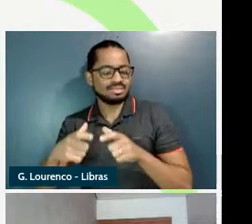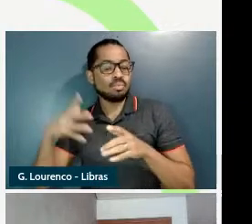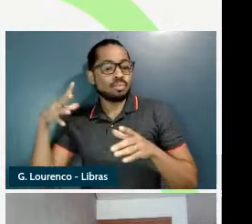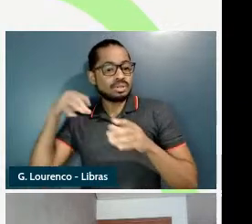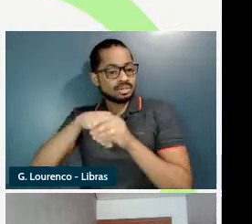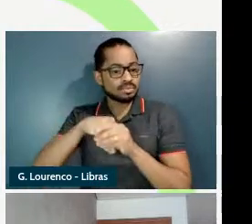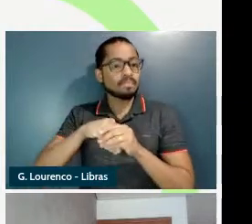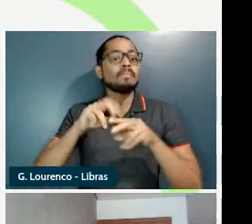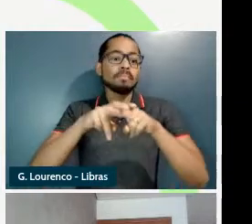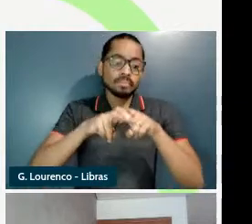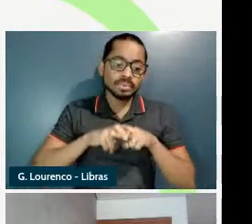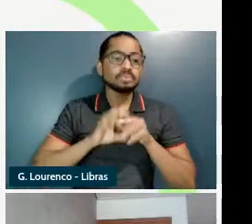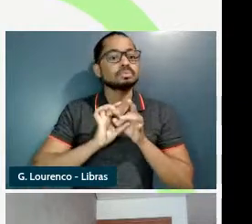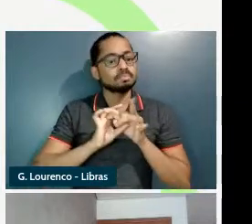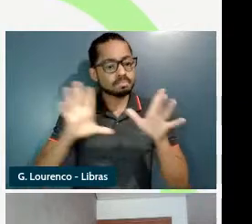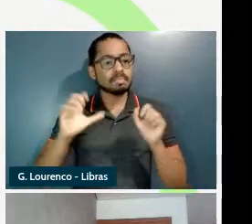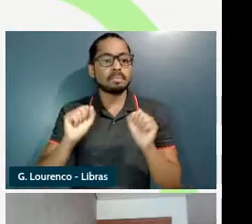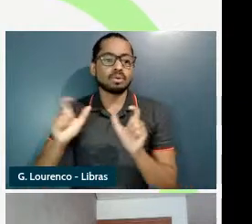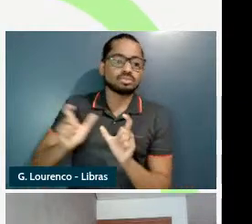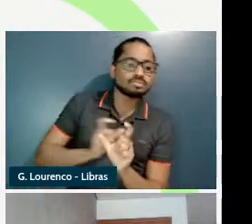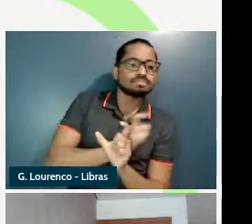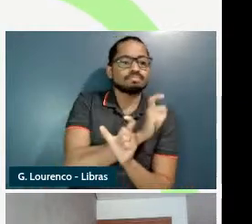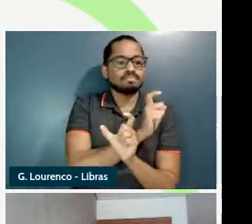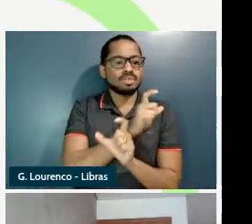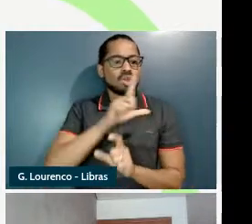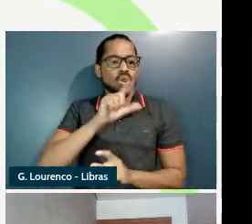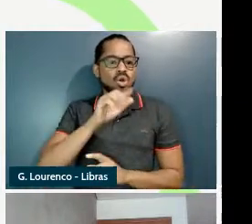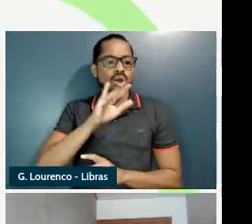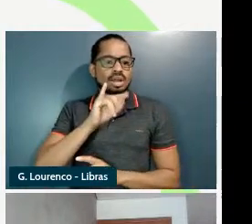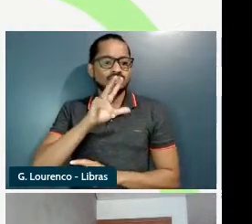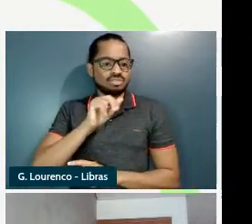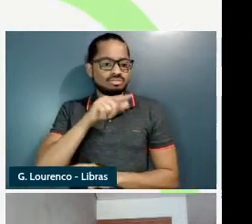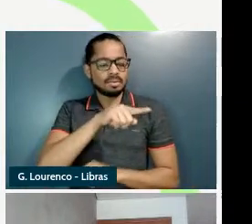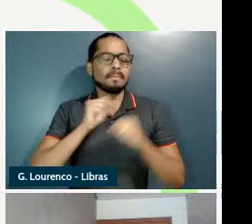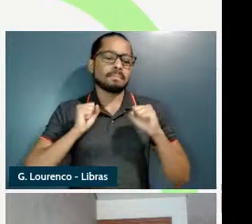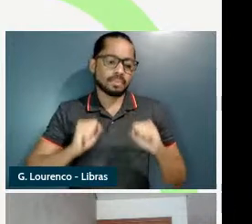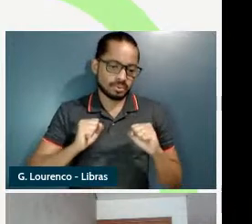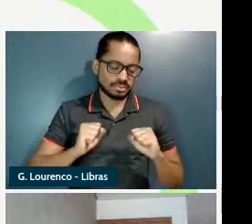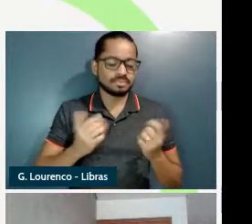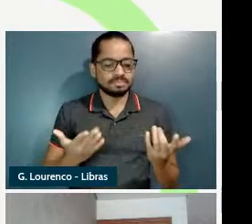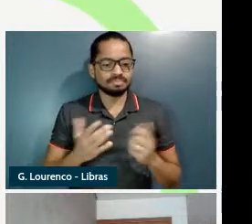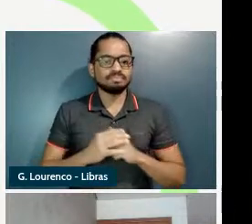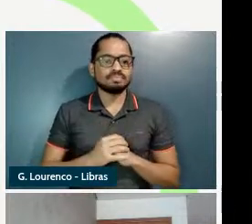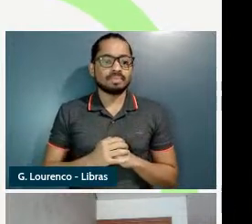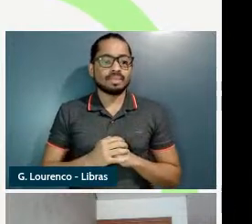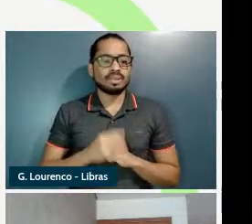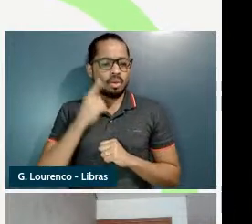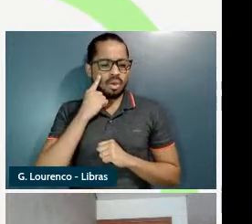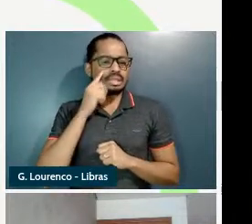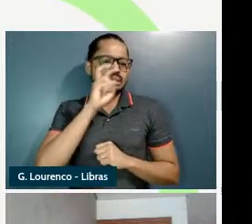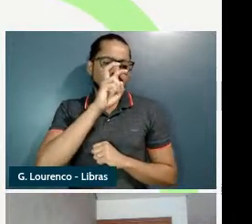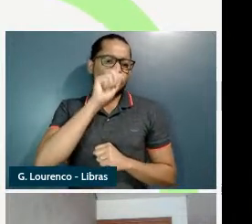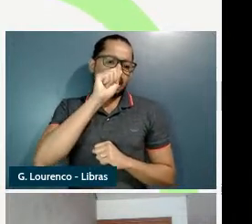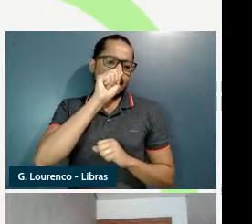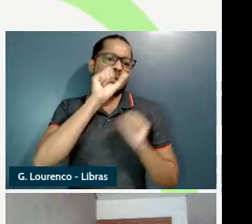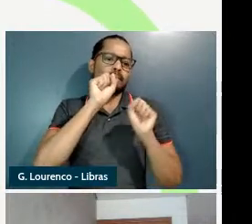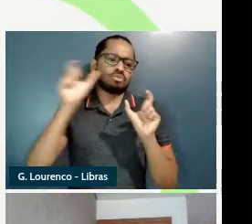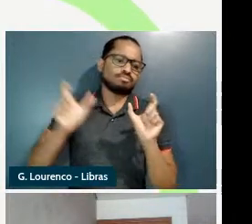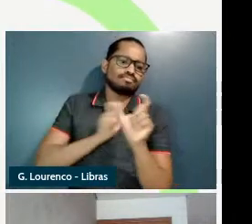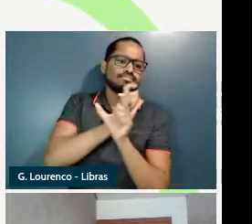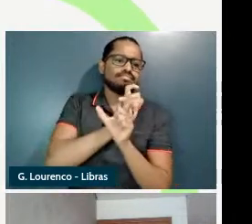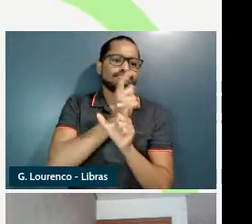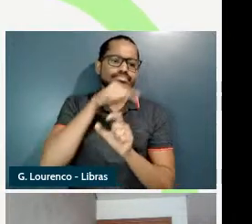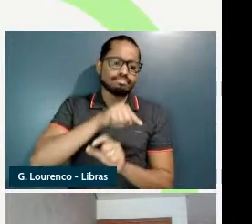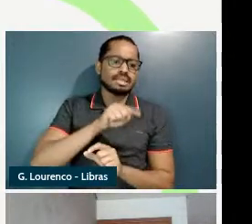se realiza eu digo a garagem lá de casa abrigou um cachorro perdido durante a madrugada a mesma coisa com o verbo hospedar a